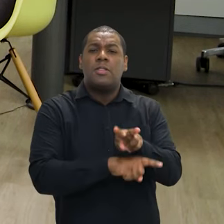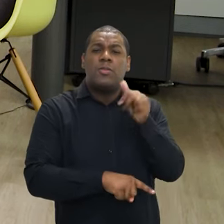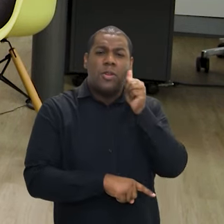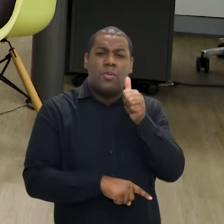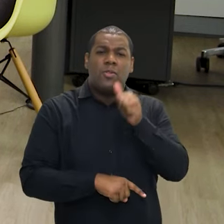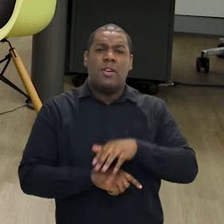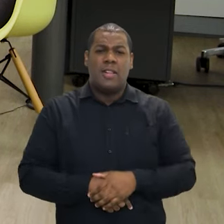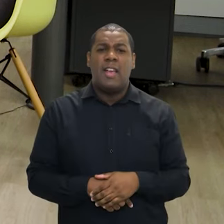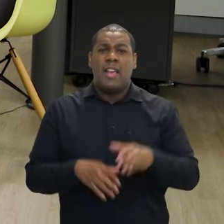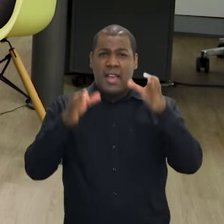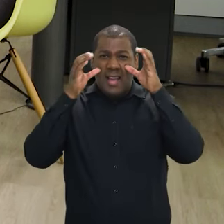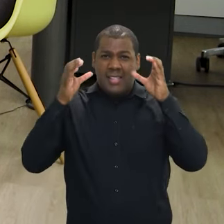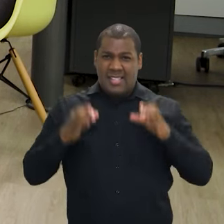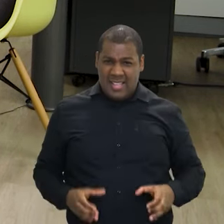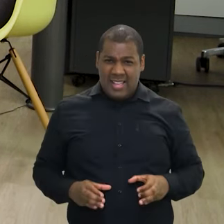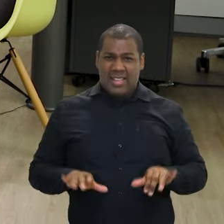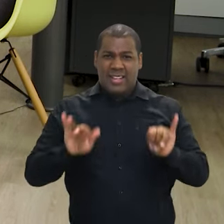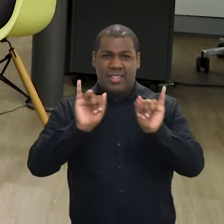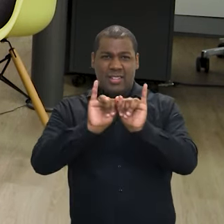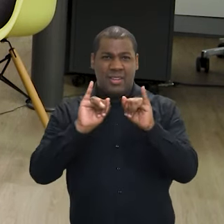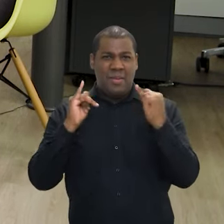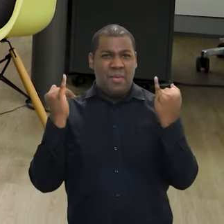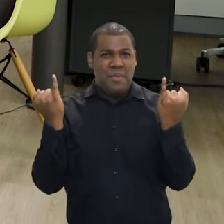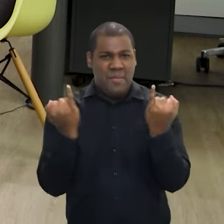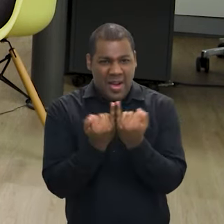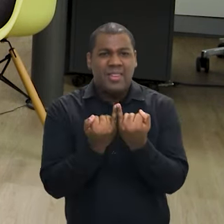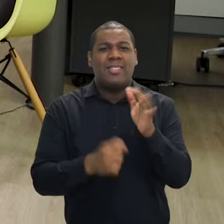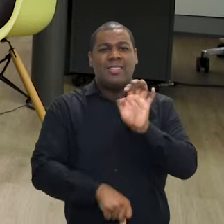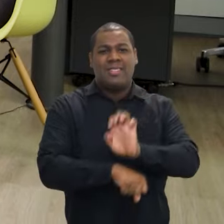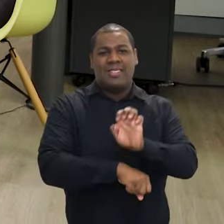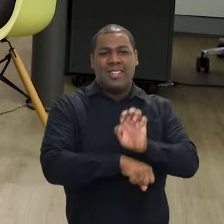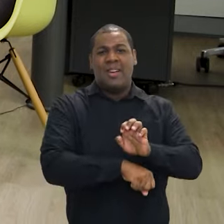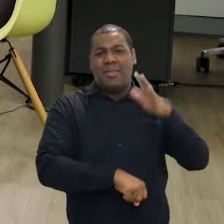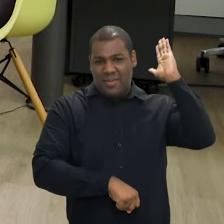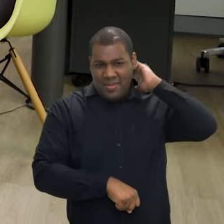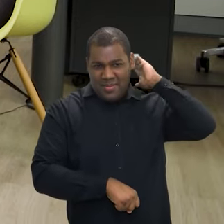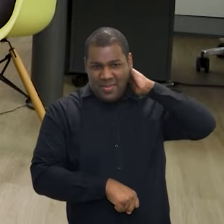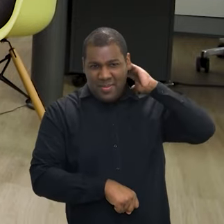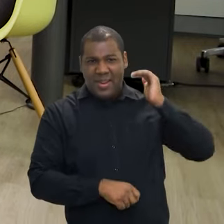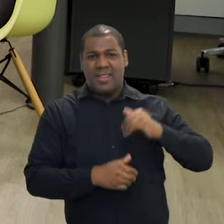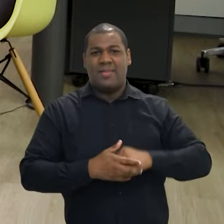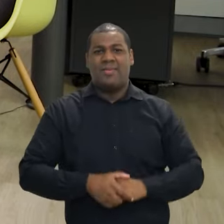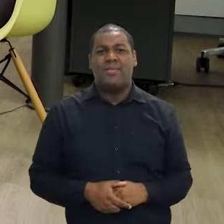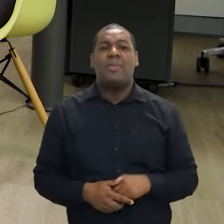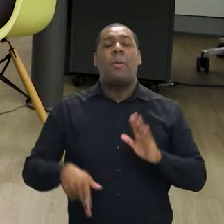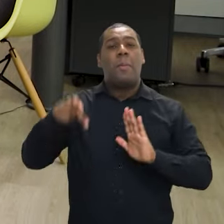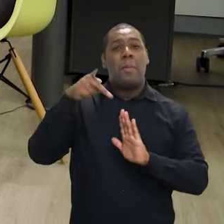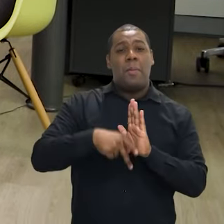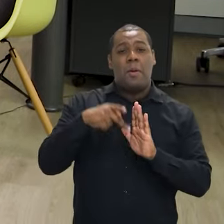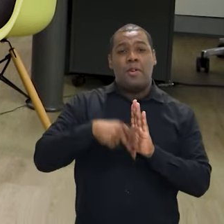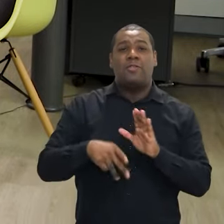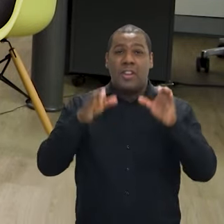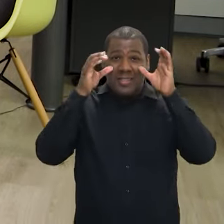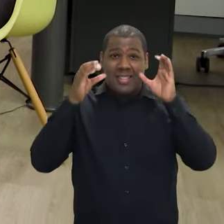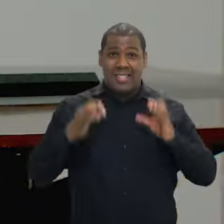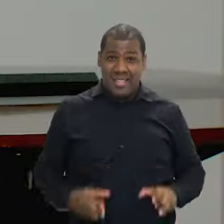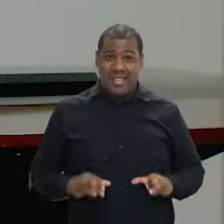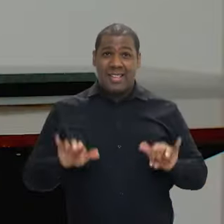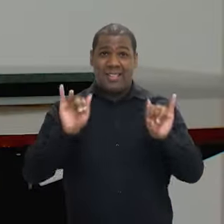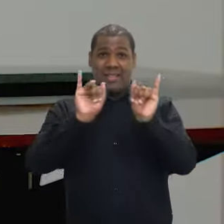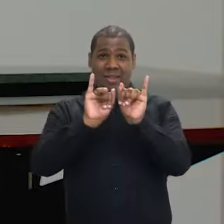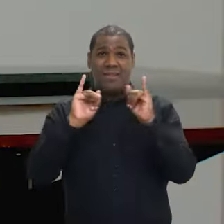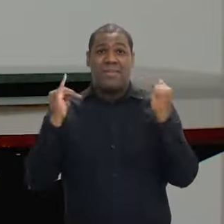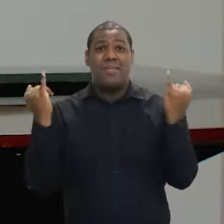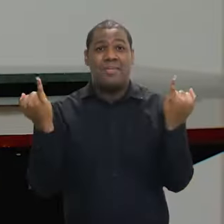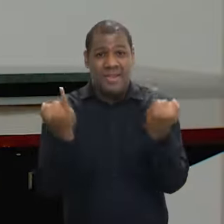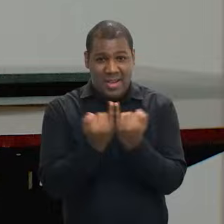mulheres, o Cidadania Marajó, um arquipélago paraense. Então, o Cidadania Marajó é esse programa que